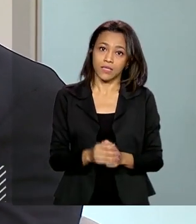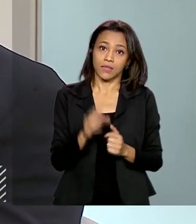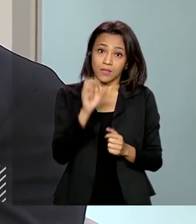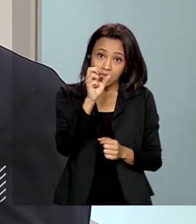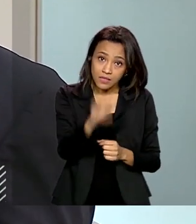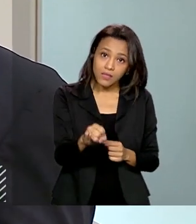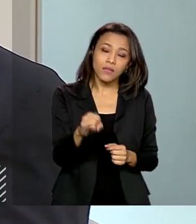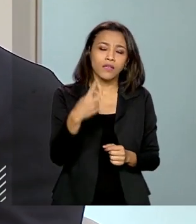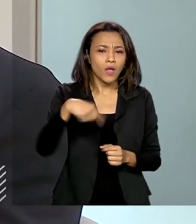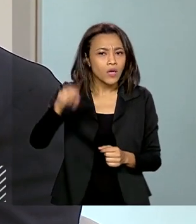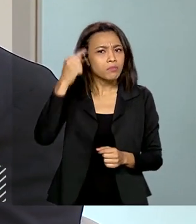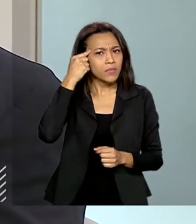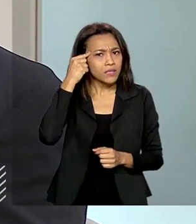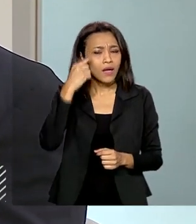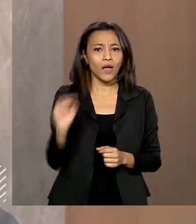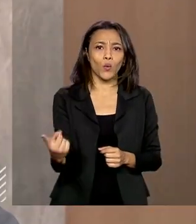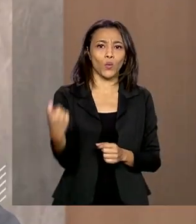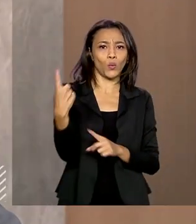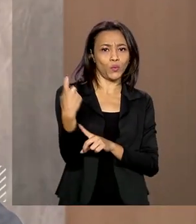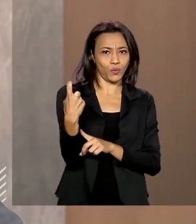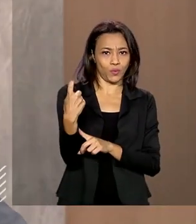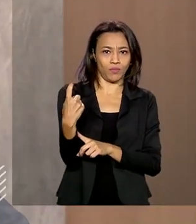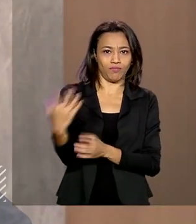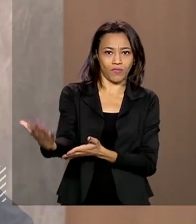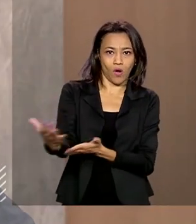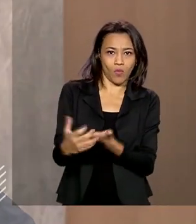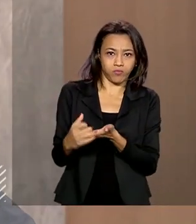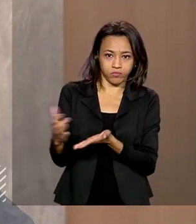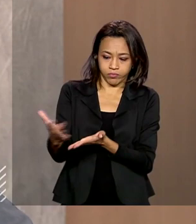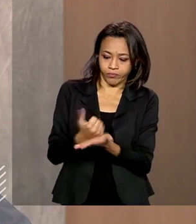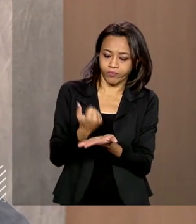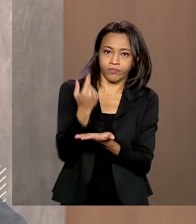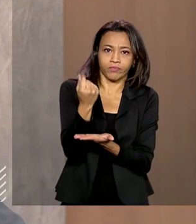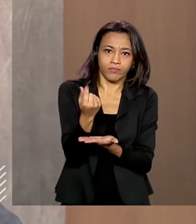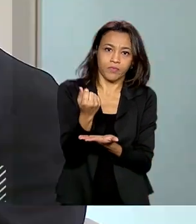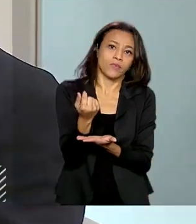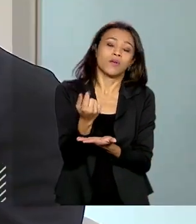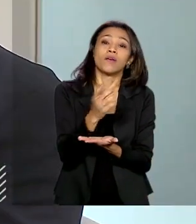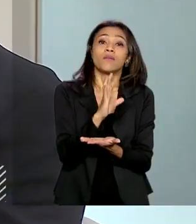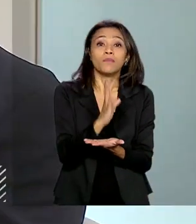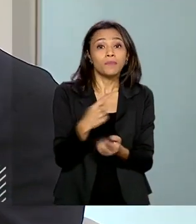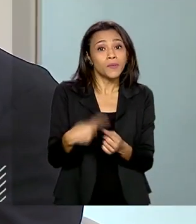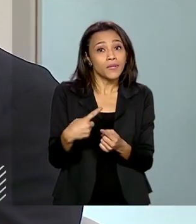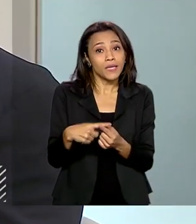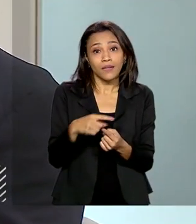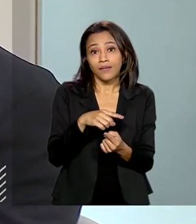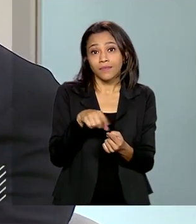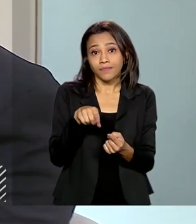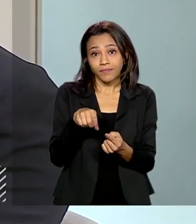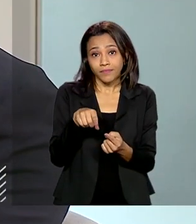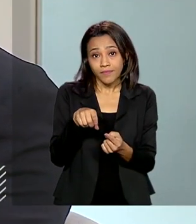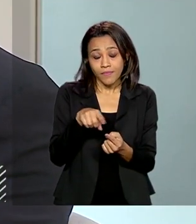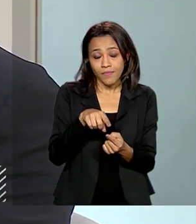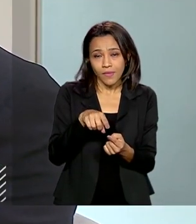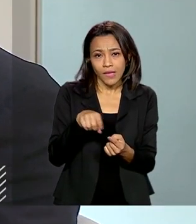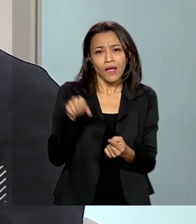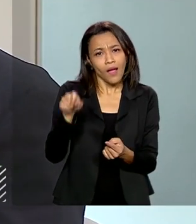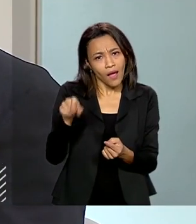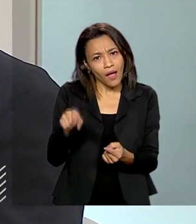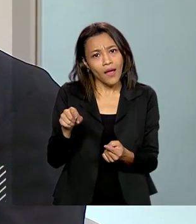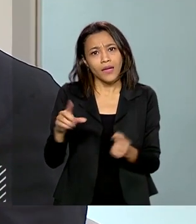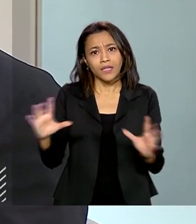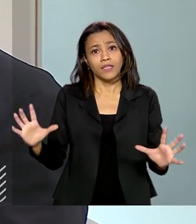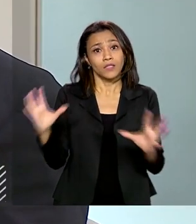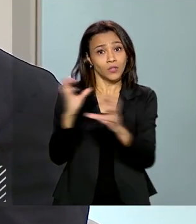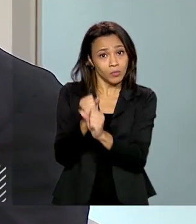se a gente pensar, a gente tem uma renda única. Então, o que a gente gasta sobre renda, sobre consumo, no final das contas, ele toma todo, ele acaba sendo uma despesa